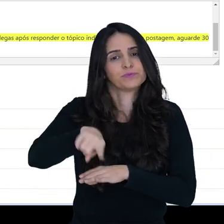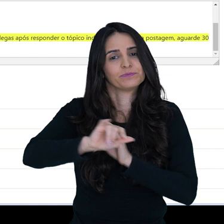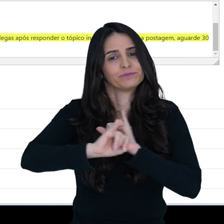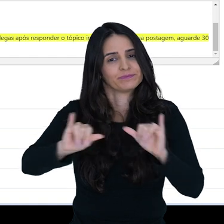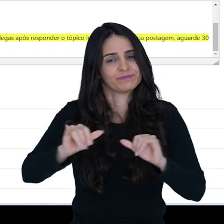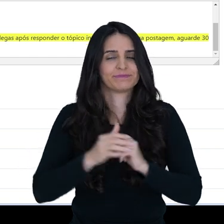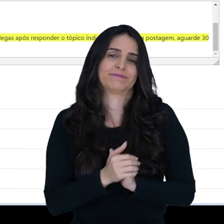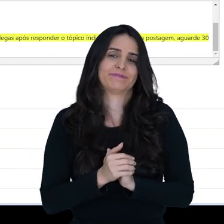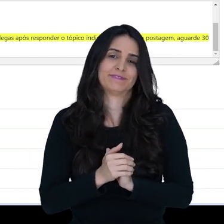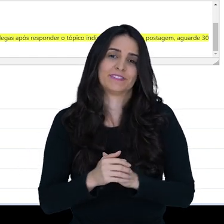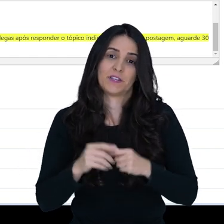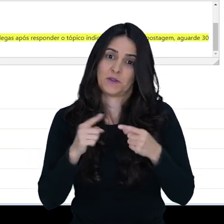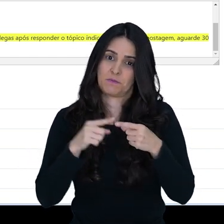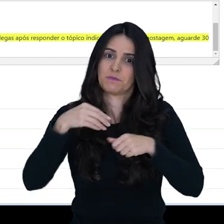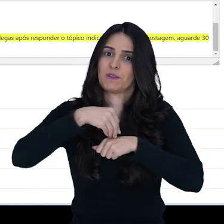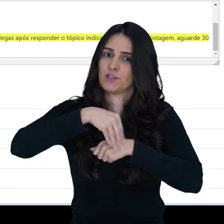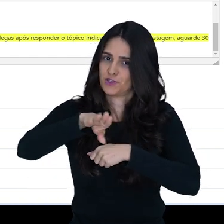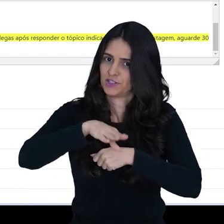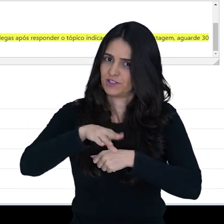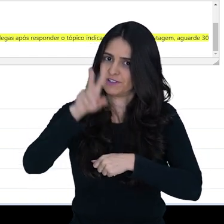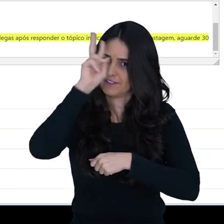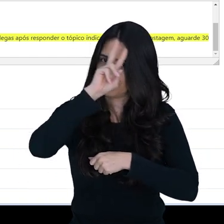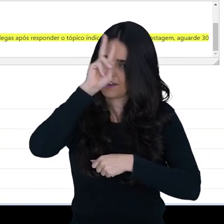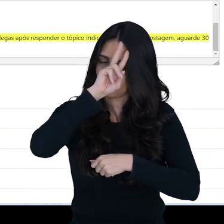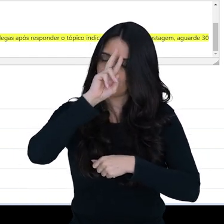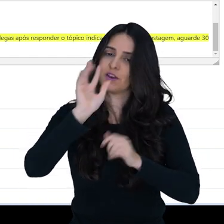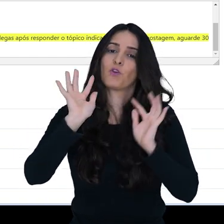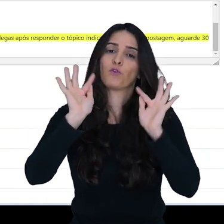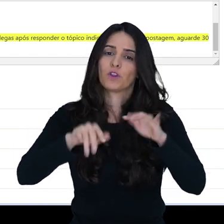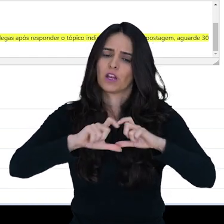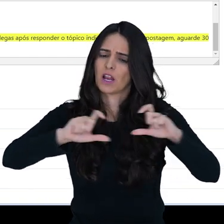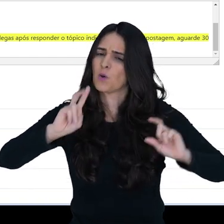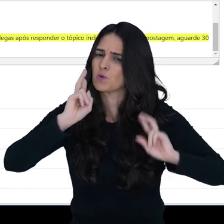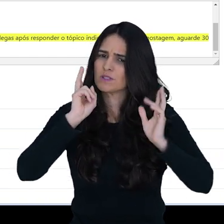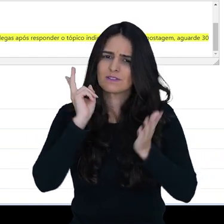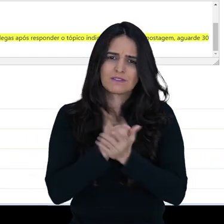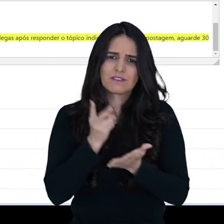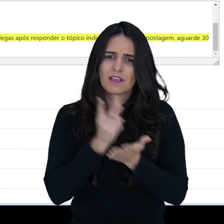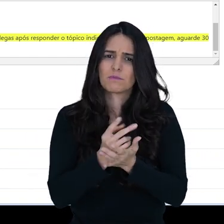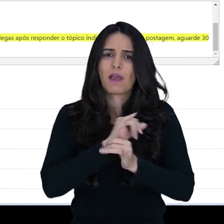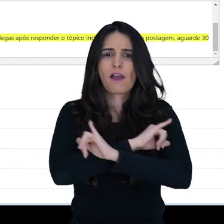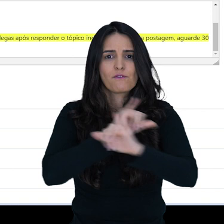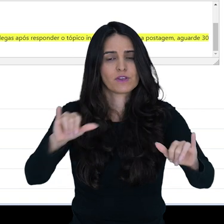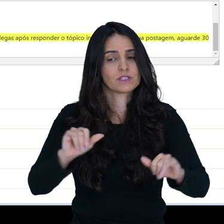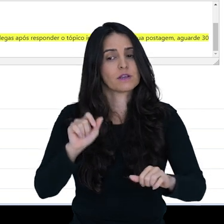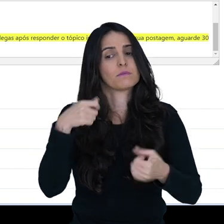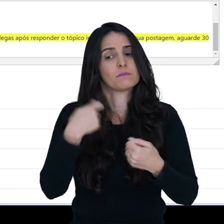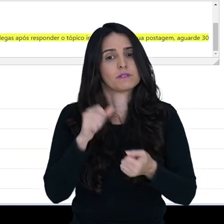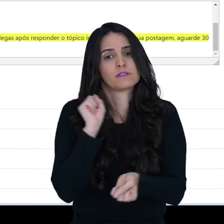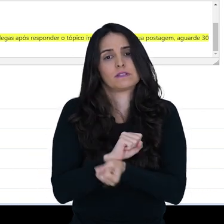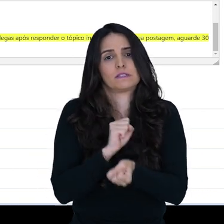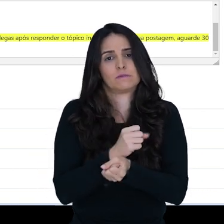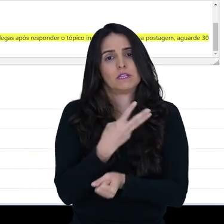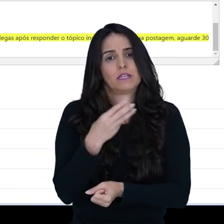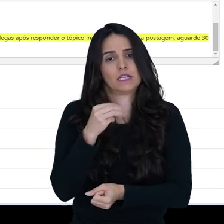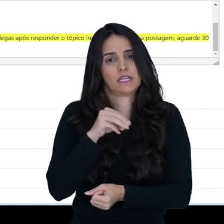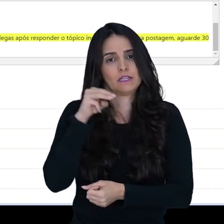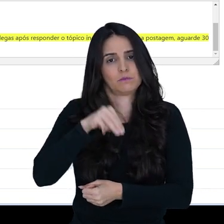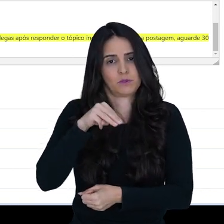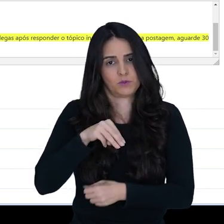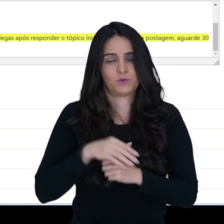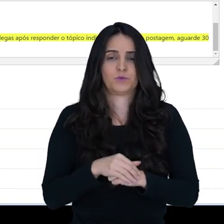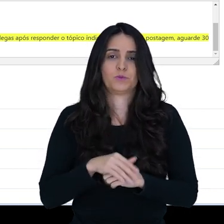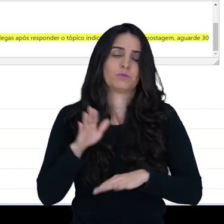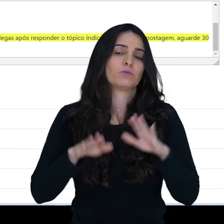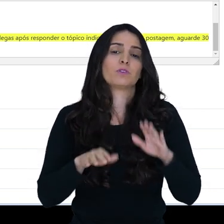Então, essa seria a primeira dica, finalizar aí a descrição do seu fórum com esse recado.